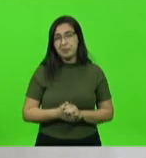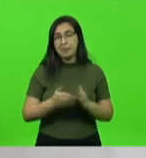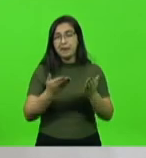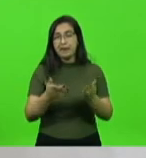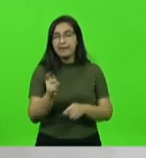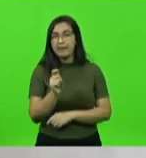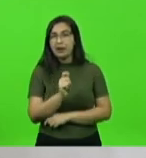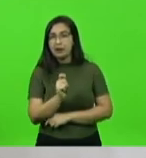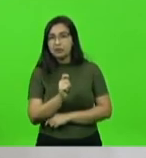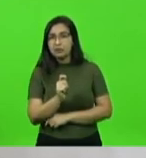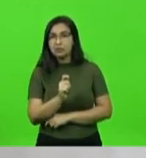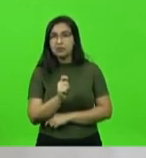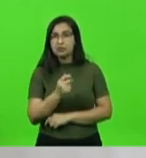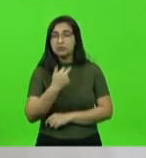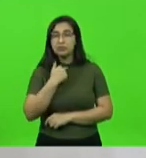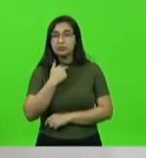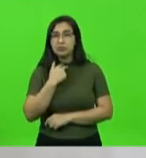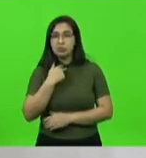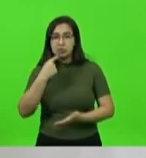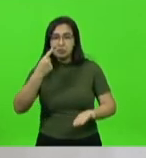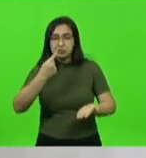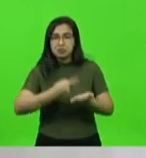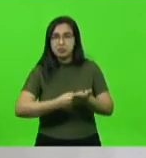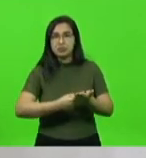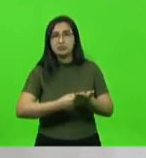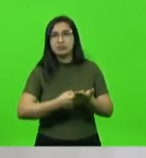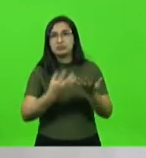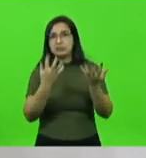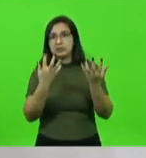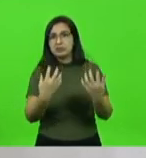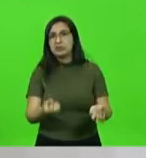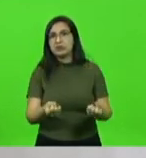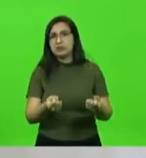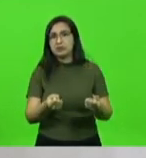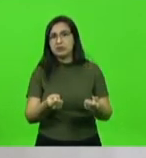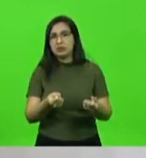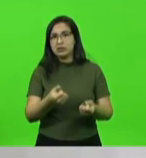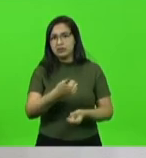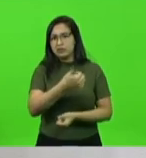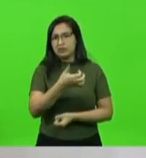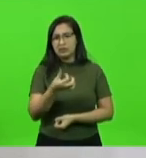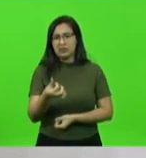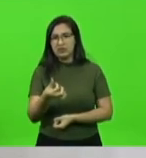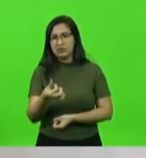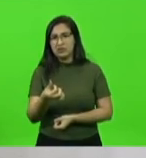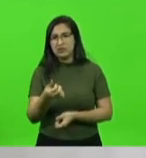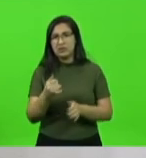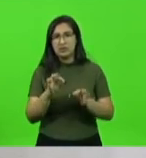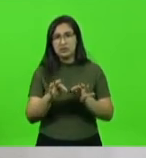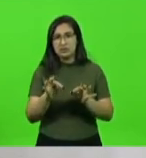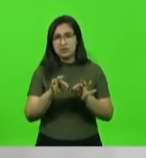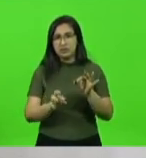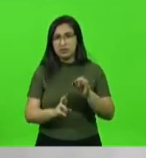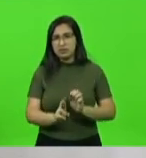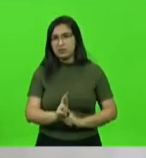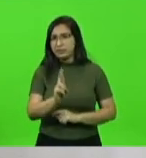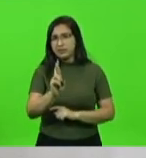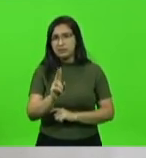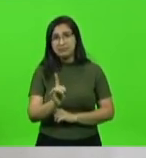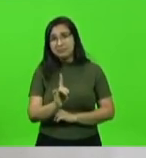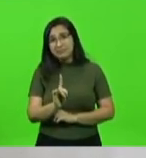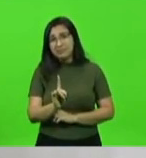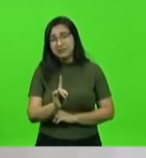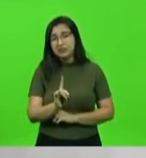ela não pode legitimar 16 entidades. Até porque a Prasco, por exemplo, ela